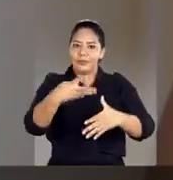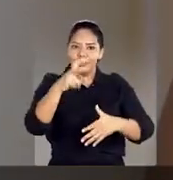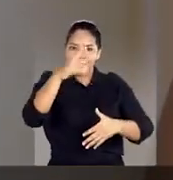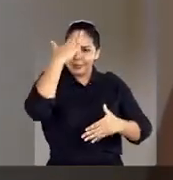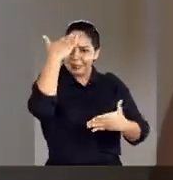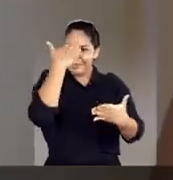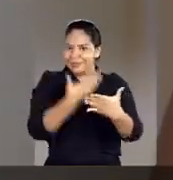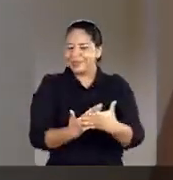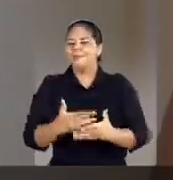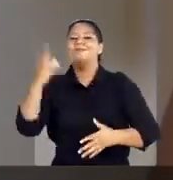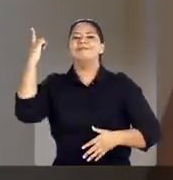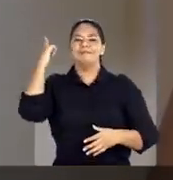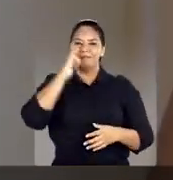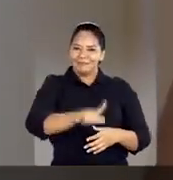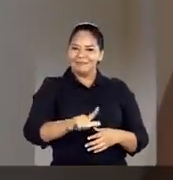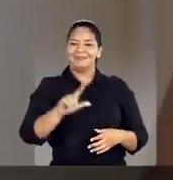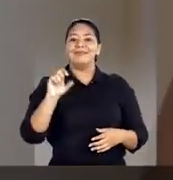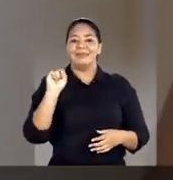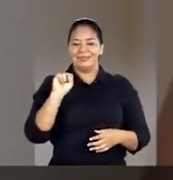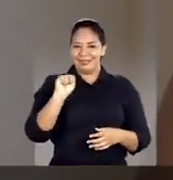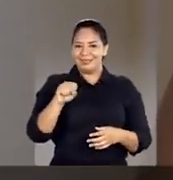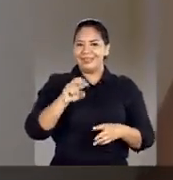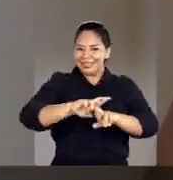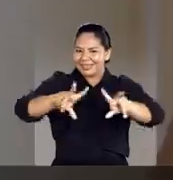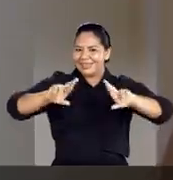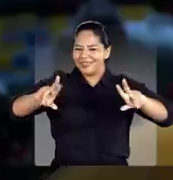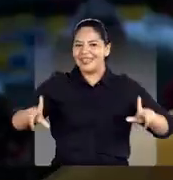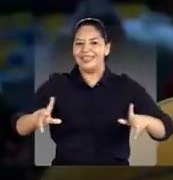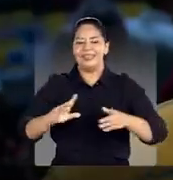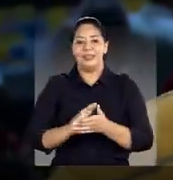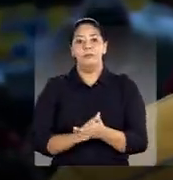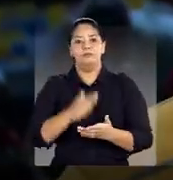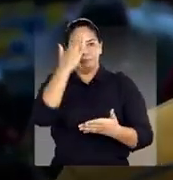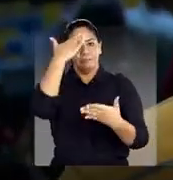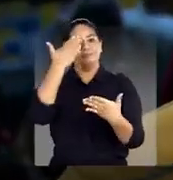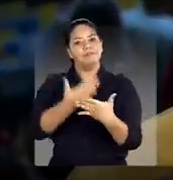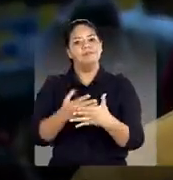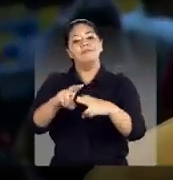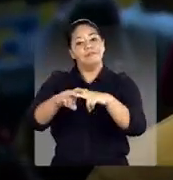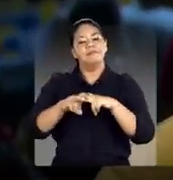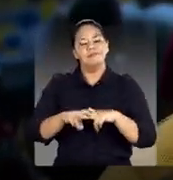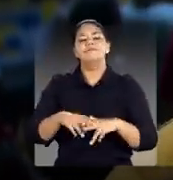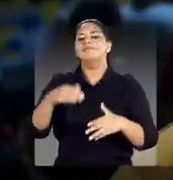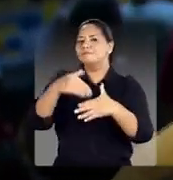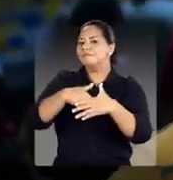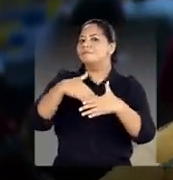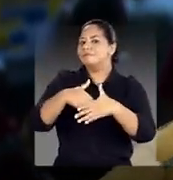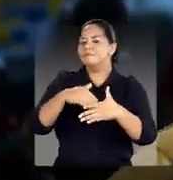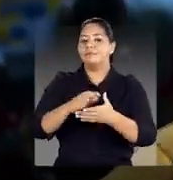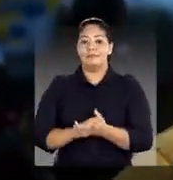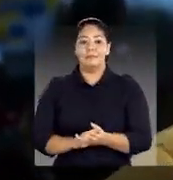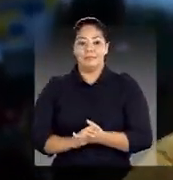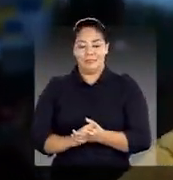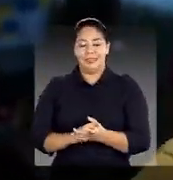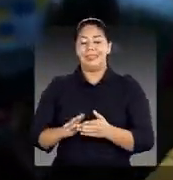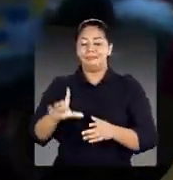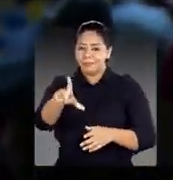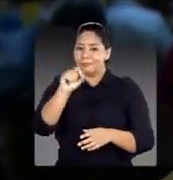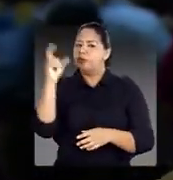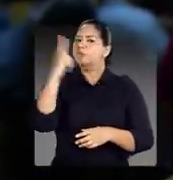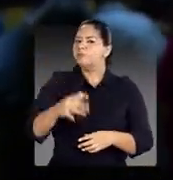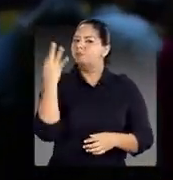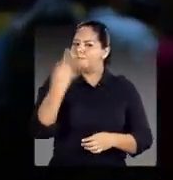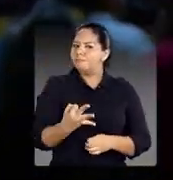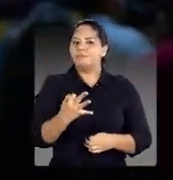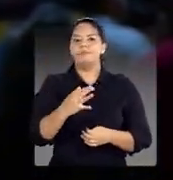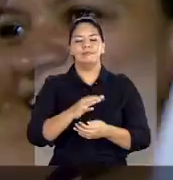Acreditar que ele vai votar Fazendo mais diferença ainda Confio nele É por isso que nós vamos votar nele E ele vai ser reeleito